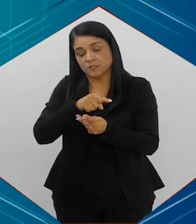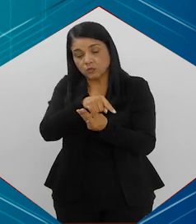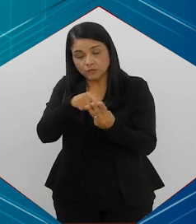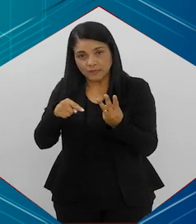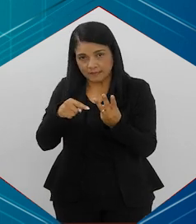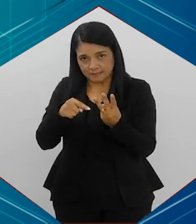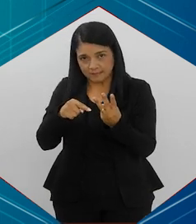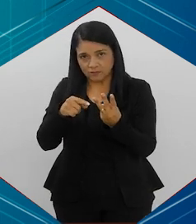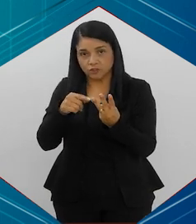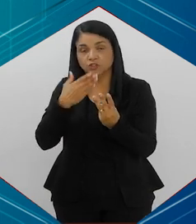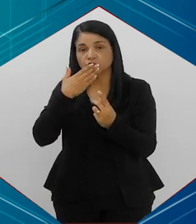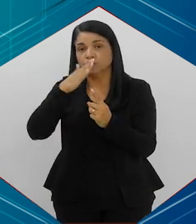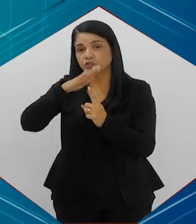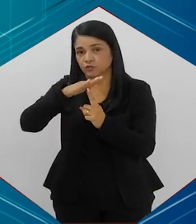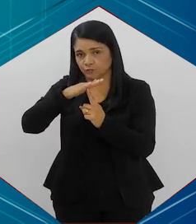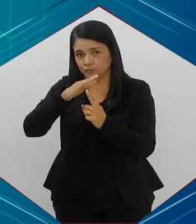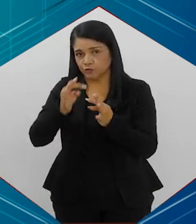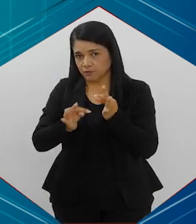tá?